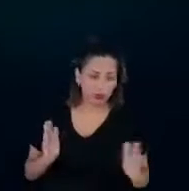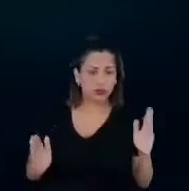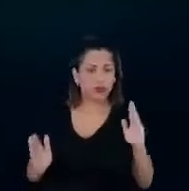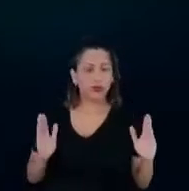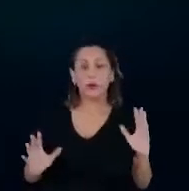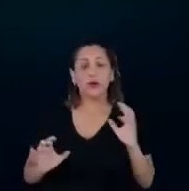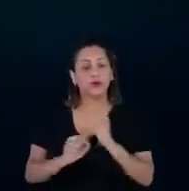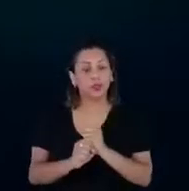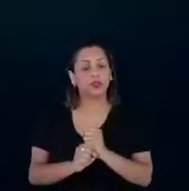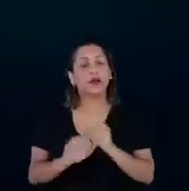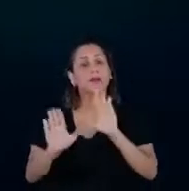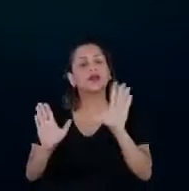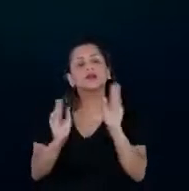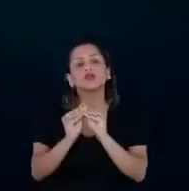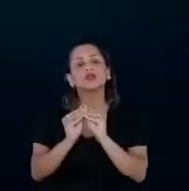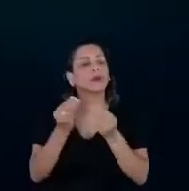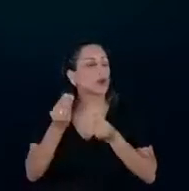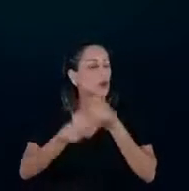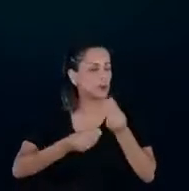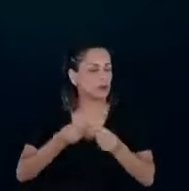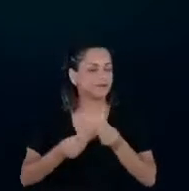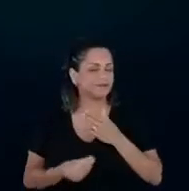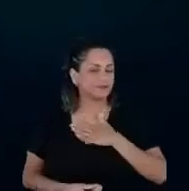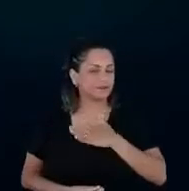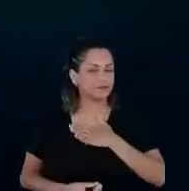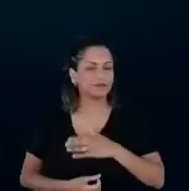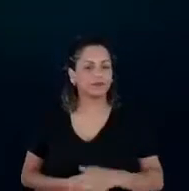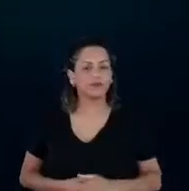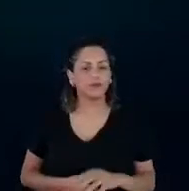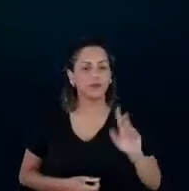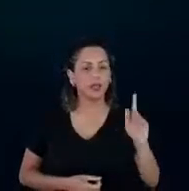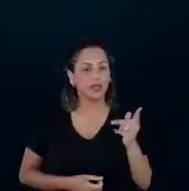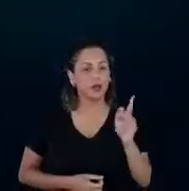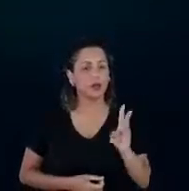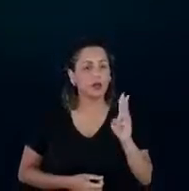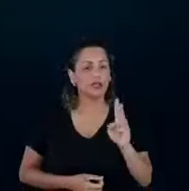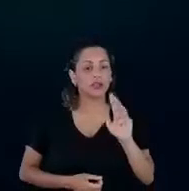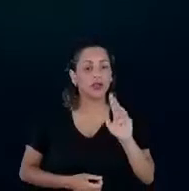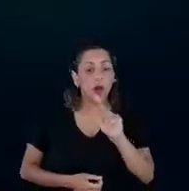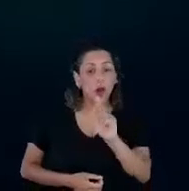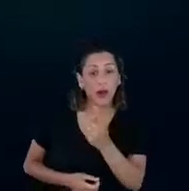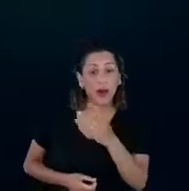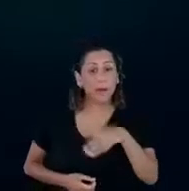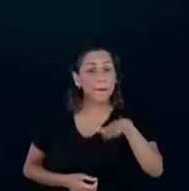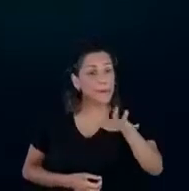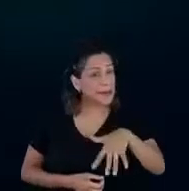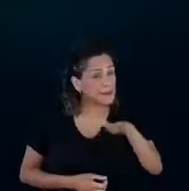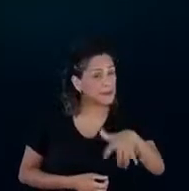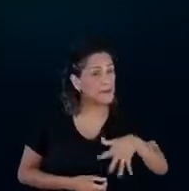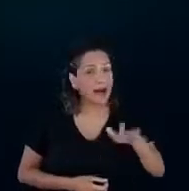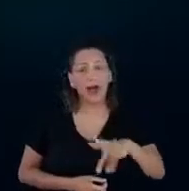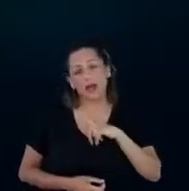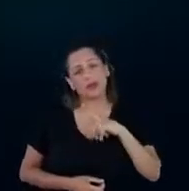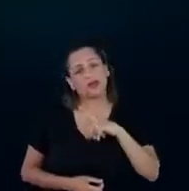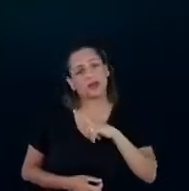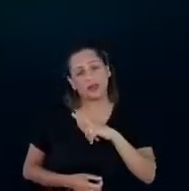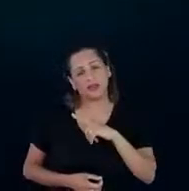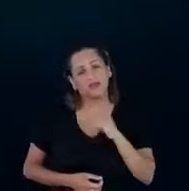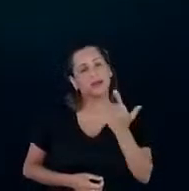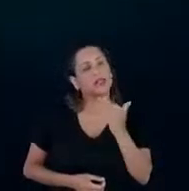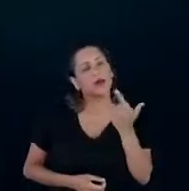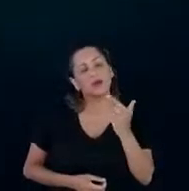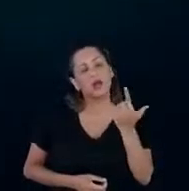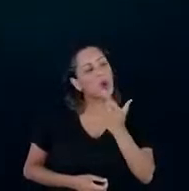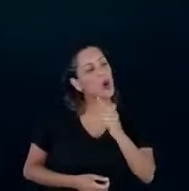verdade, da seguinte forma, é o quilowatt-hora mais barato que existe. Não existe hoje nenhuma fonte de